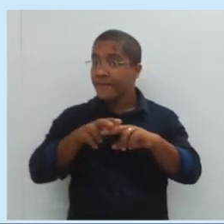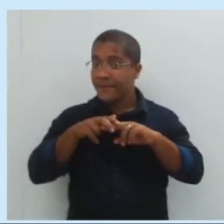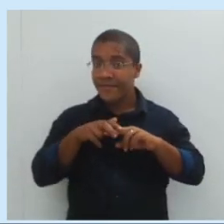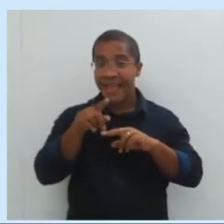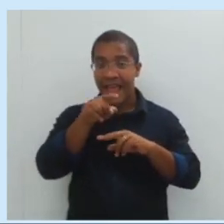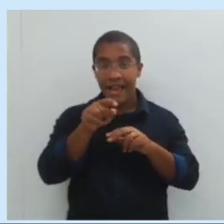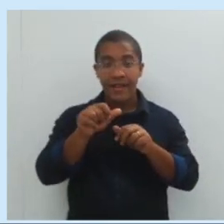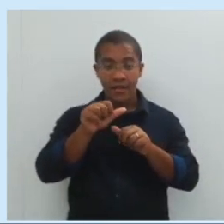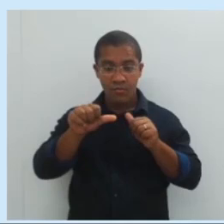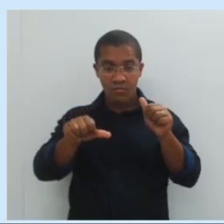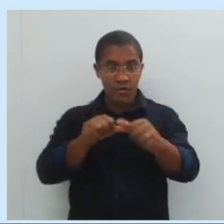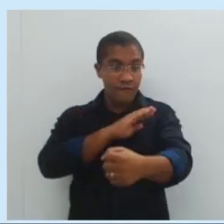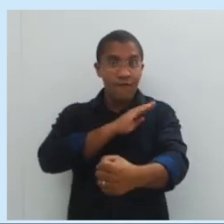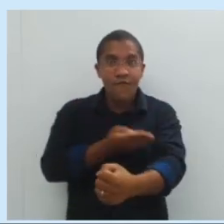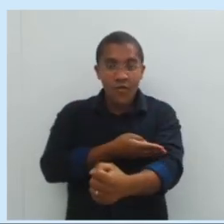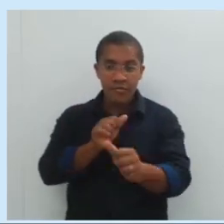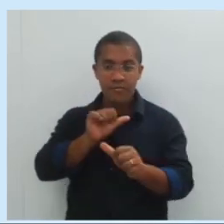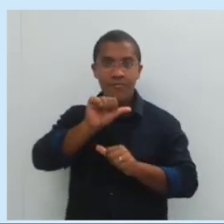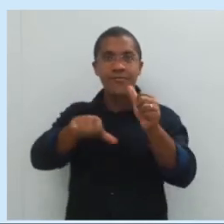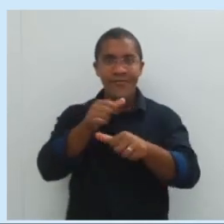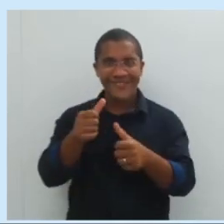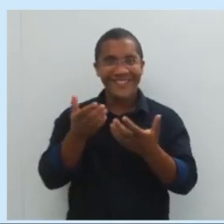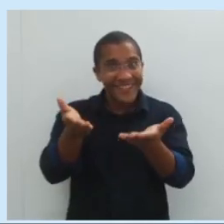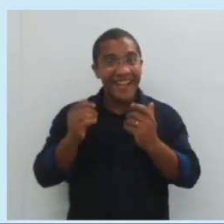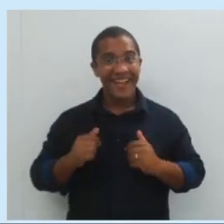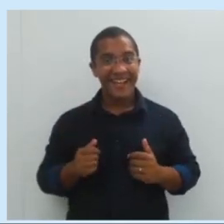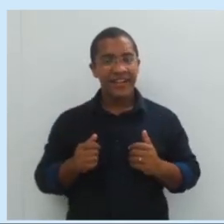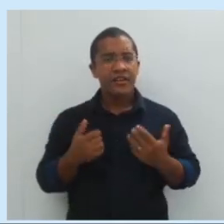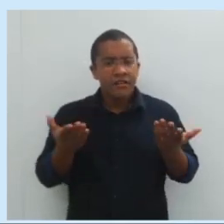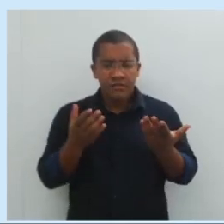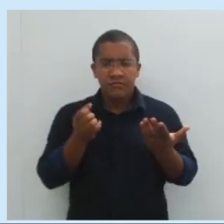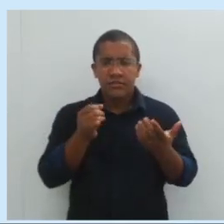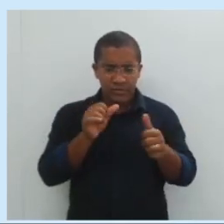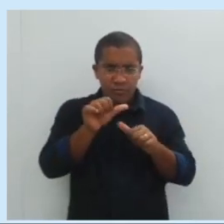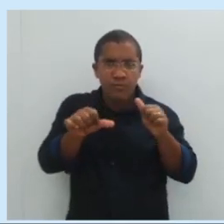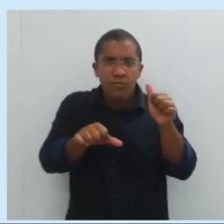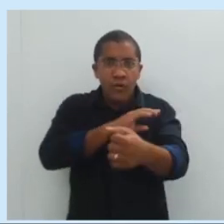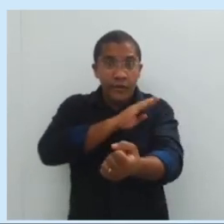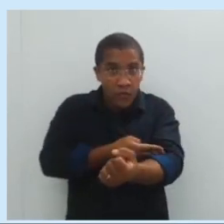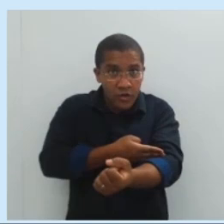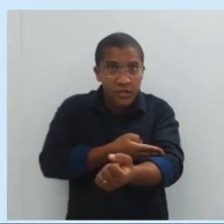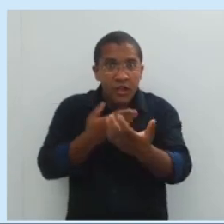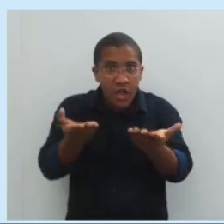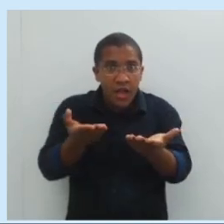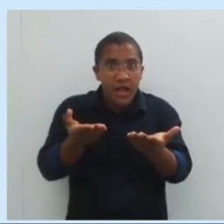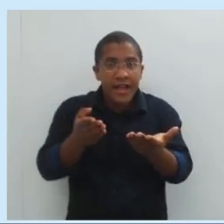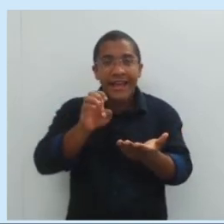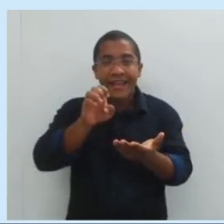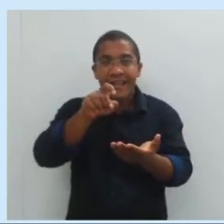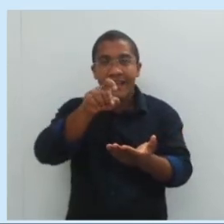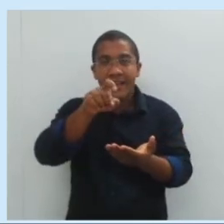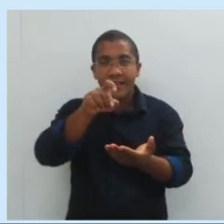altera a força exercida. E se ela altera a força exercida,